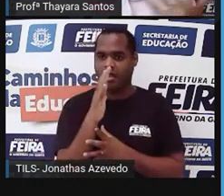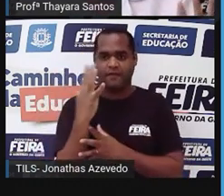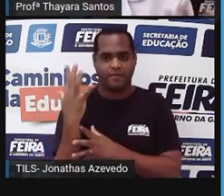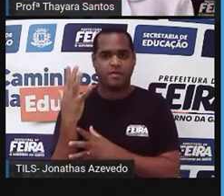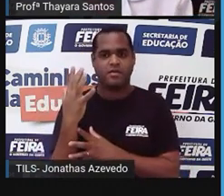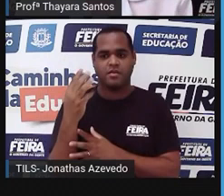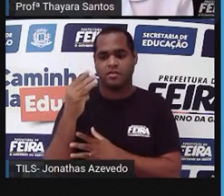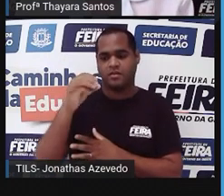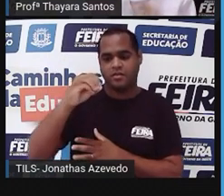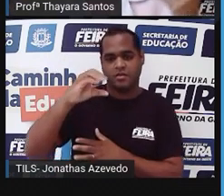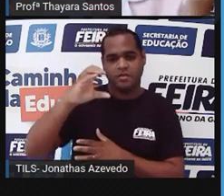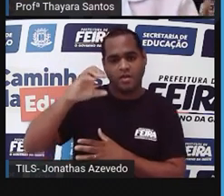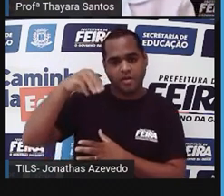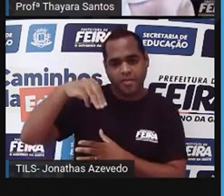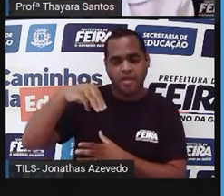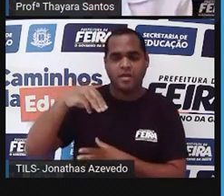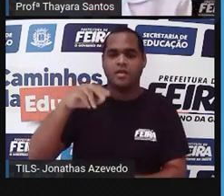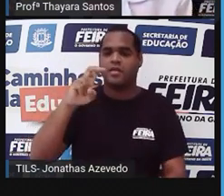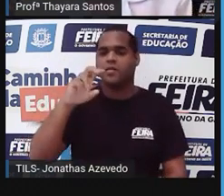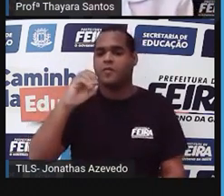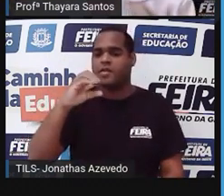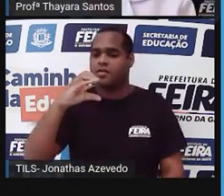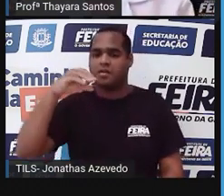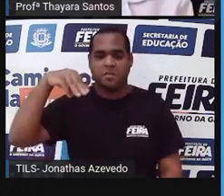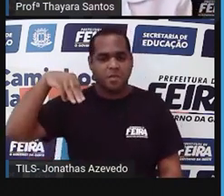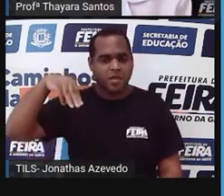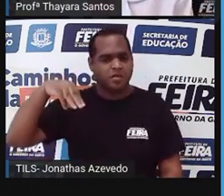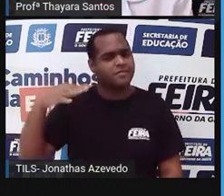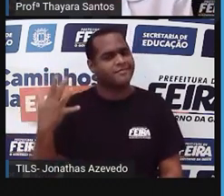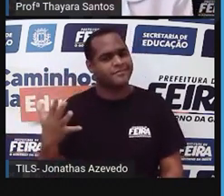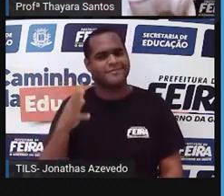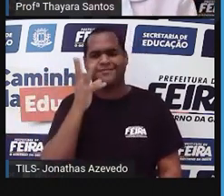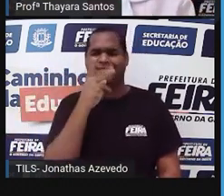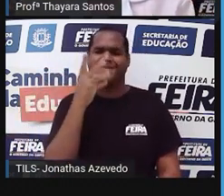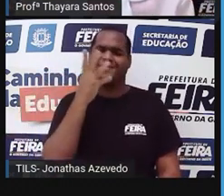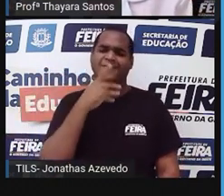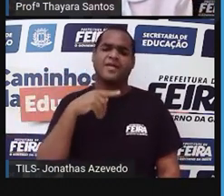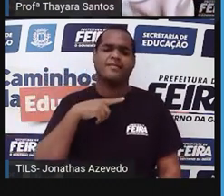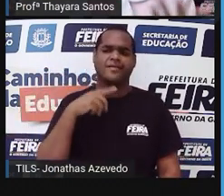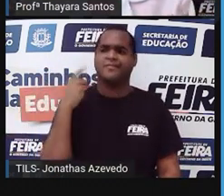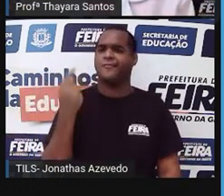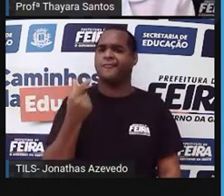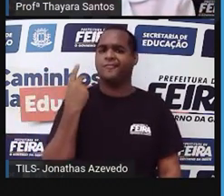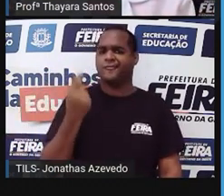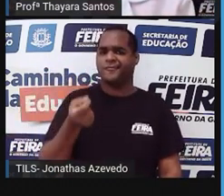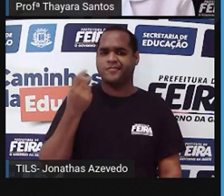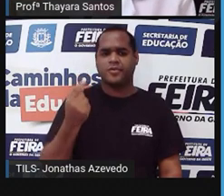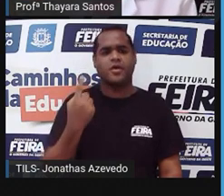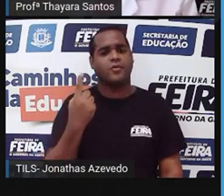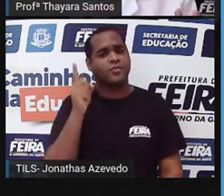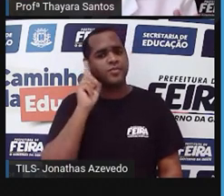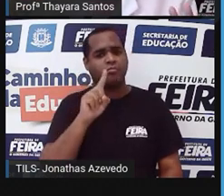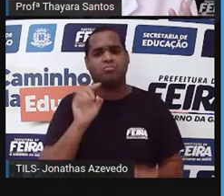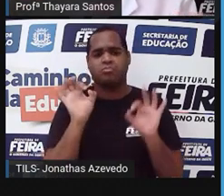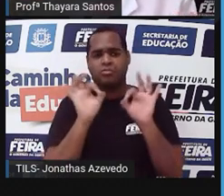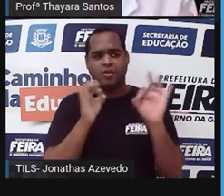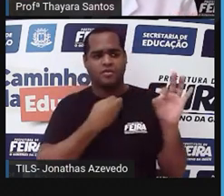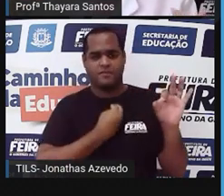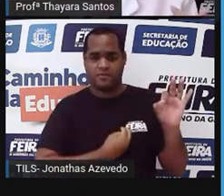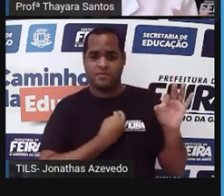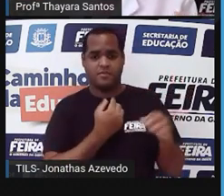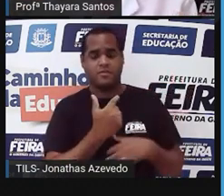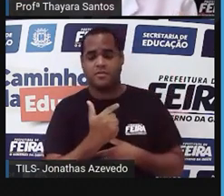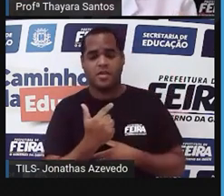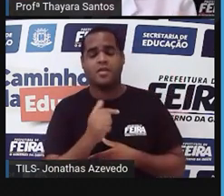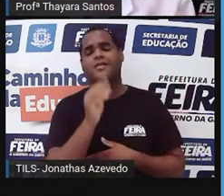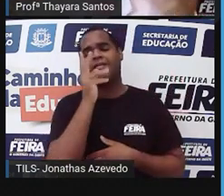de 30 centímetros, de 50 centímetros. Nossa, ia demorar muito. Ela não ia nem conseguir sobreviver um dia, porque ia demorar